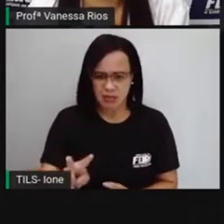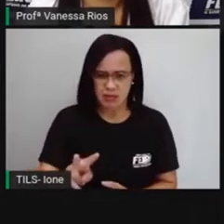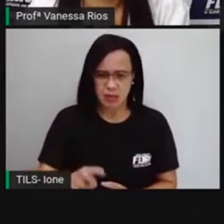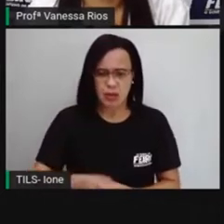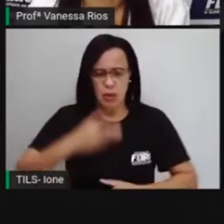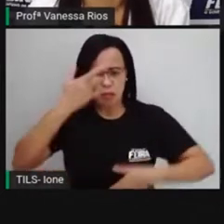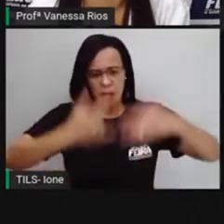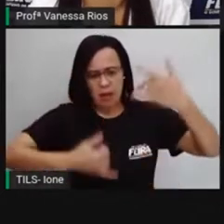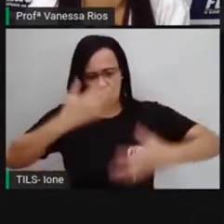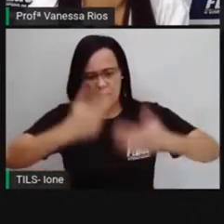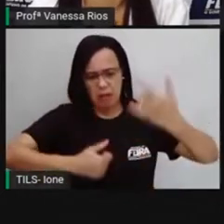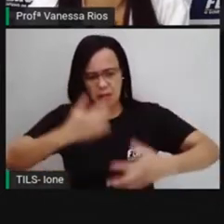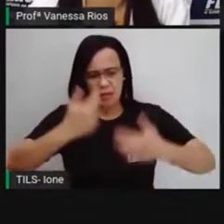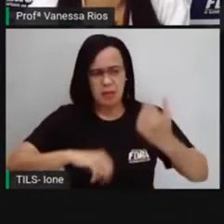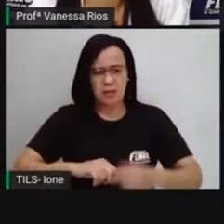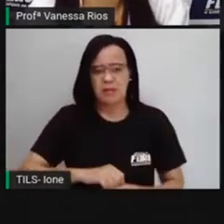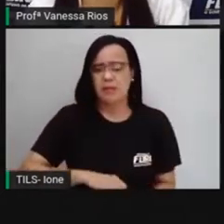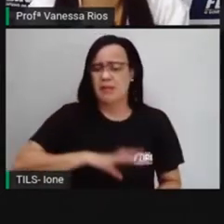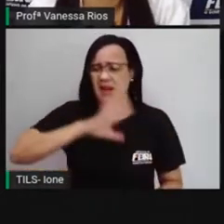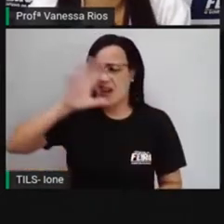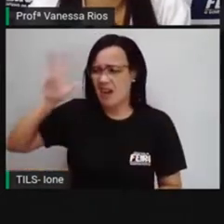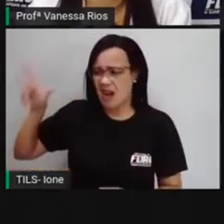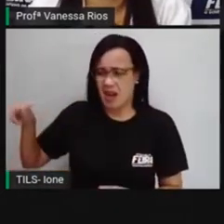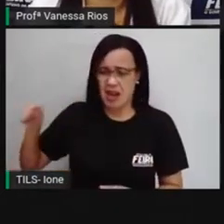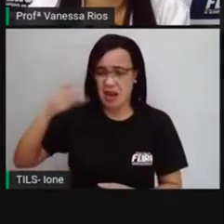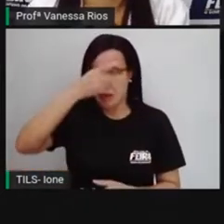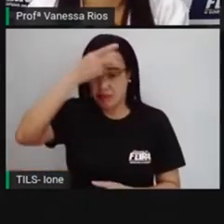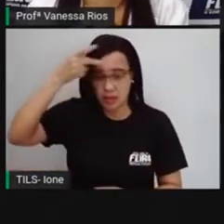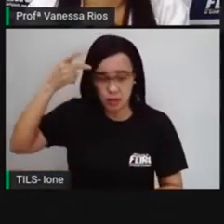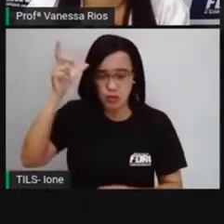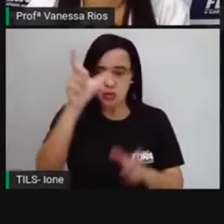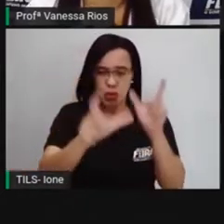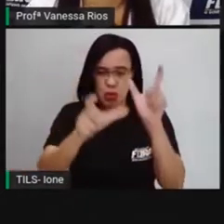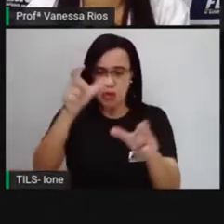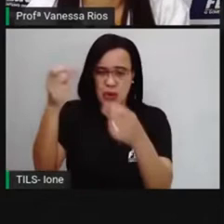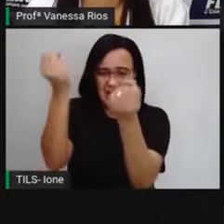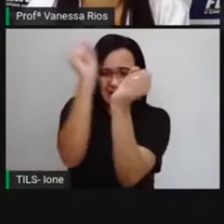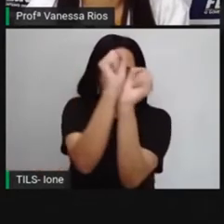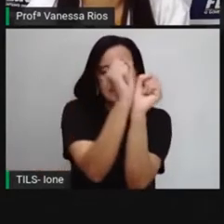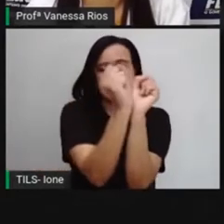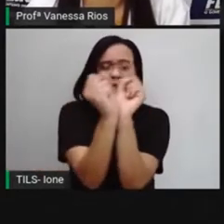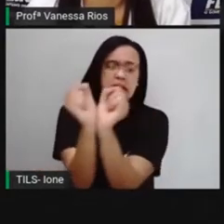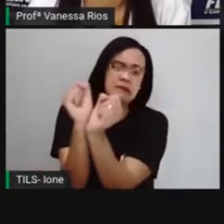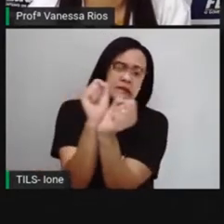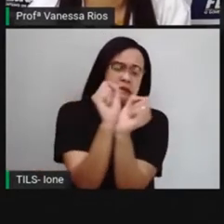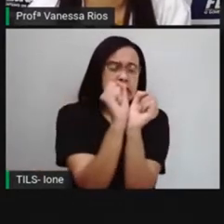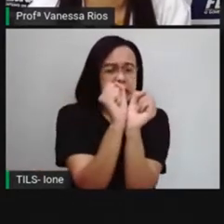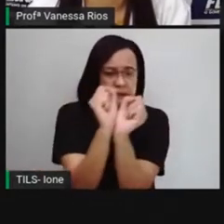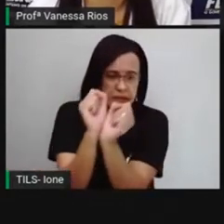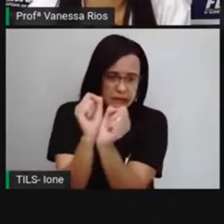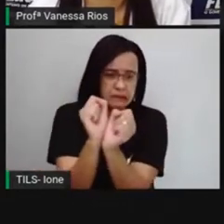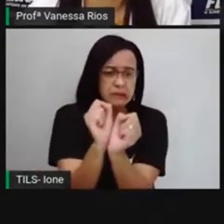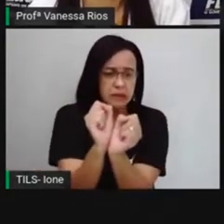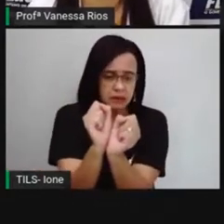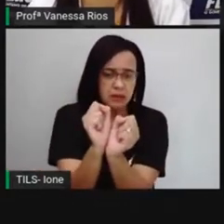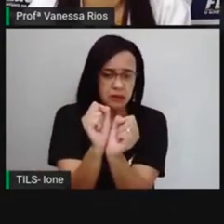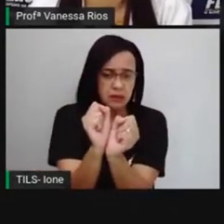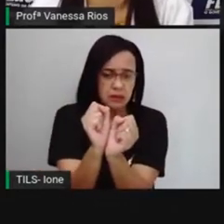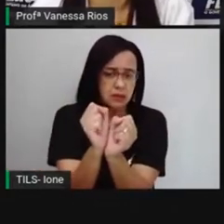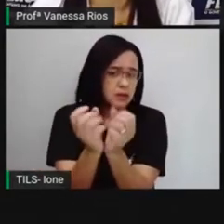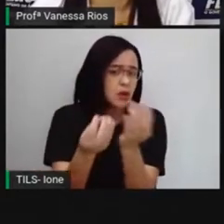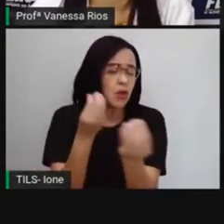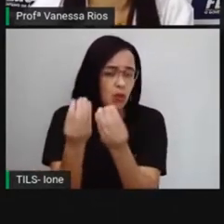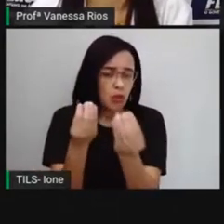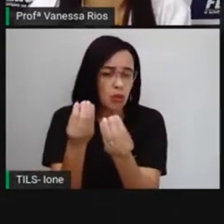respeito? Hum, essa pergunta é interessante, né? Algumas pessoas tentam aí justificar, quando se